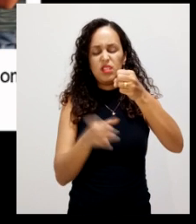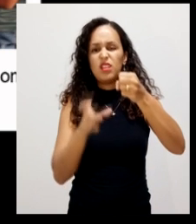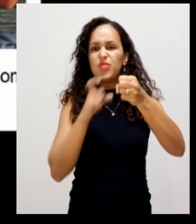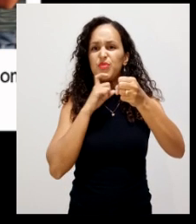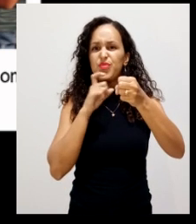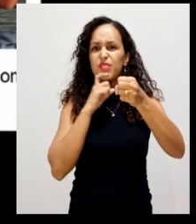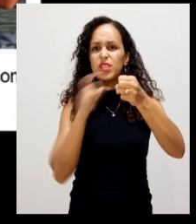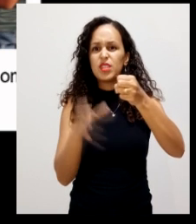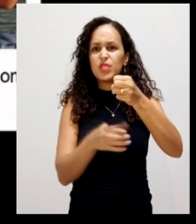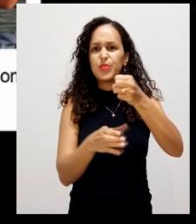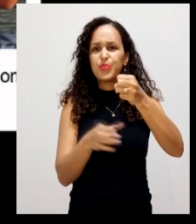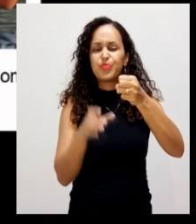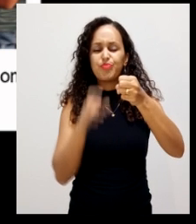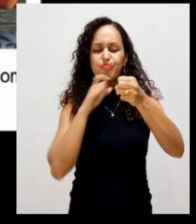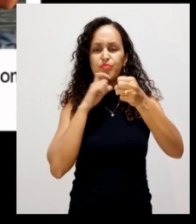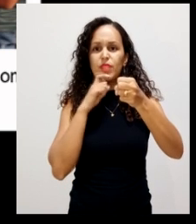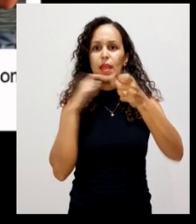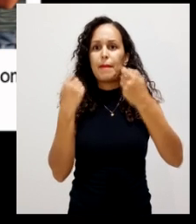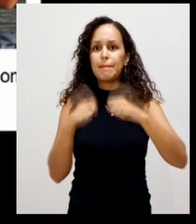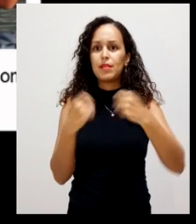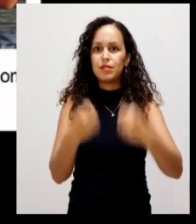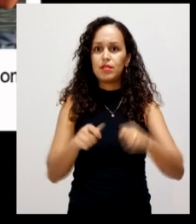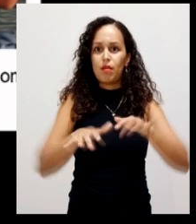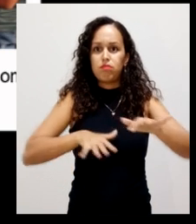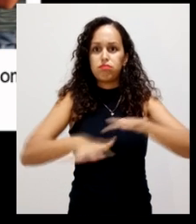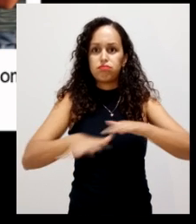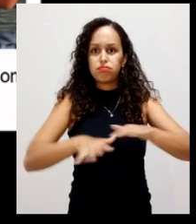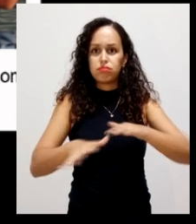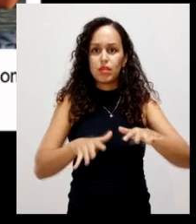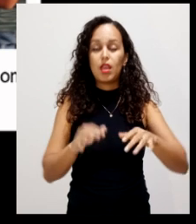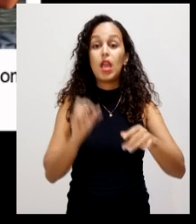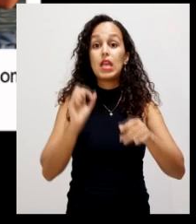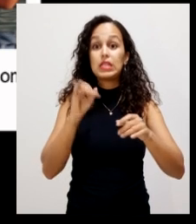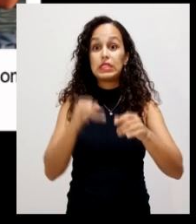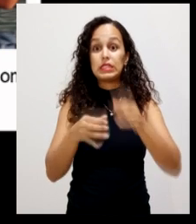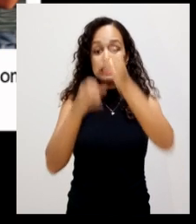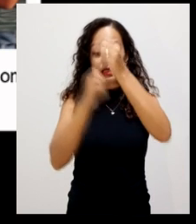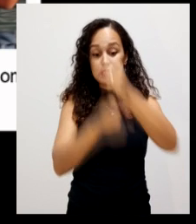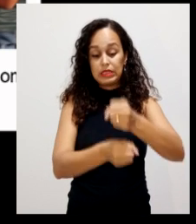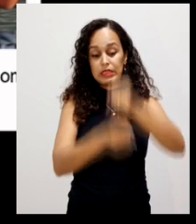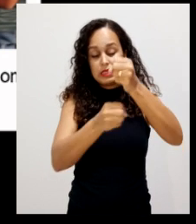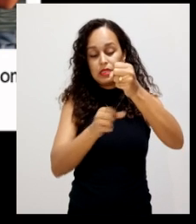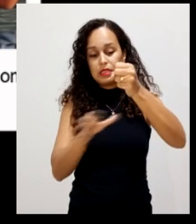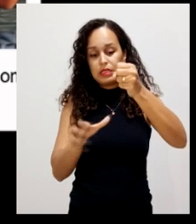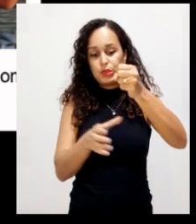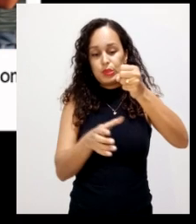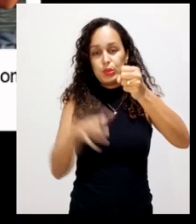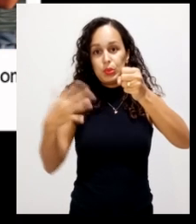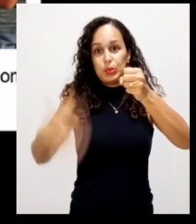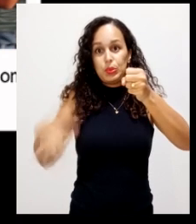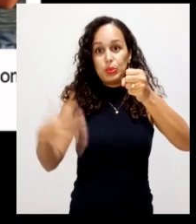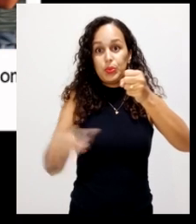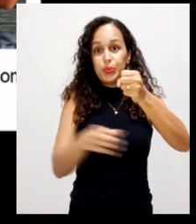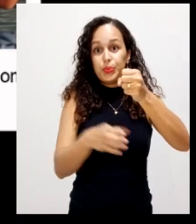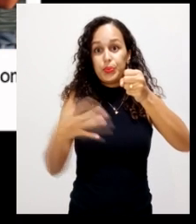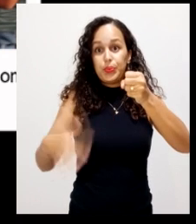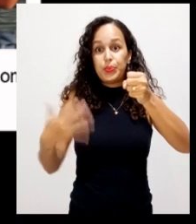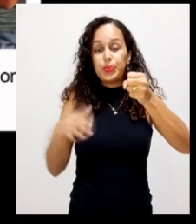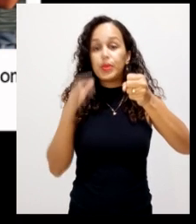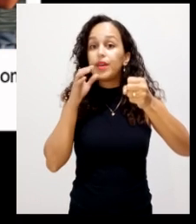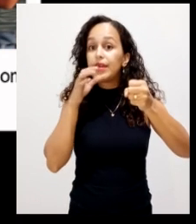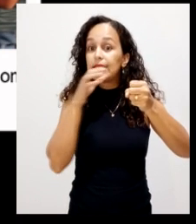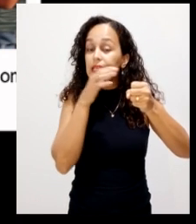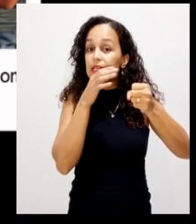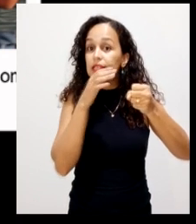ele precisa fazer uma nova revirada desse material e se a temperatura estiver muito